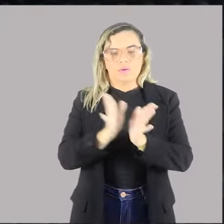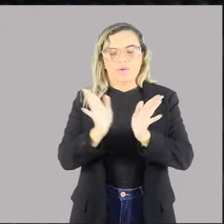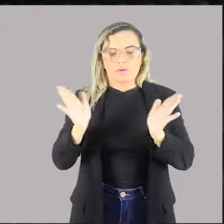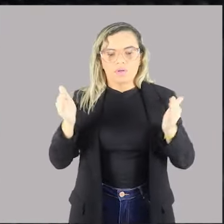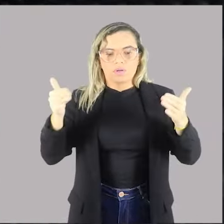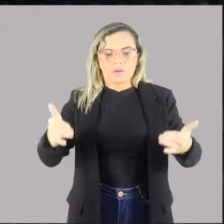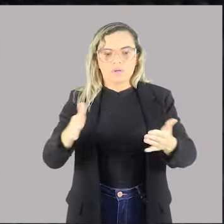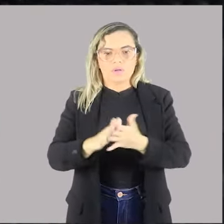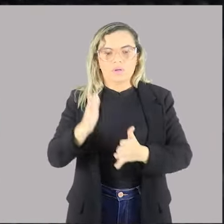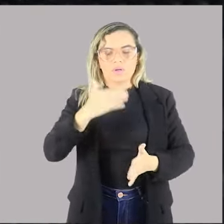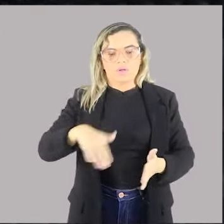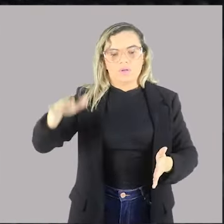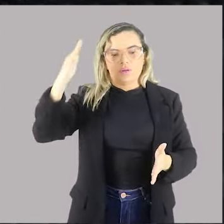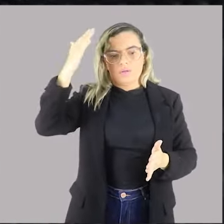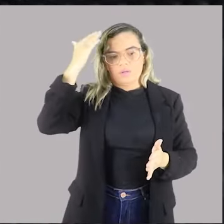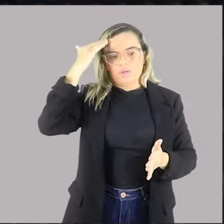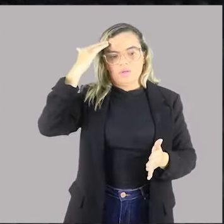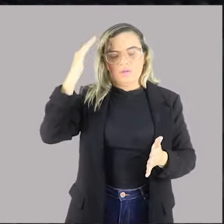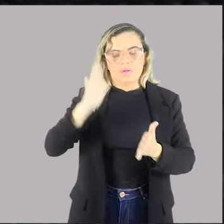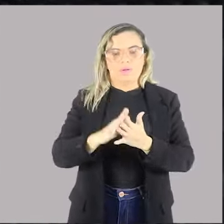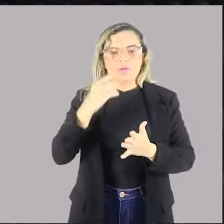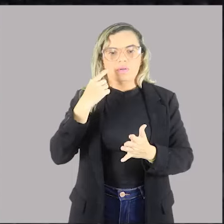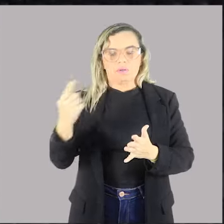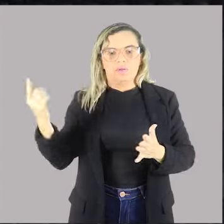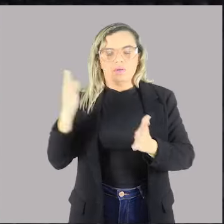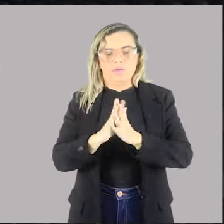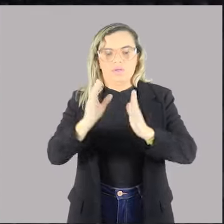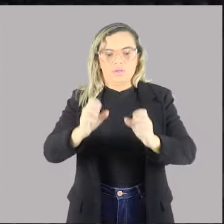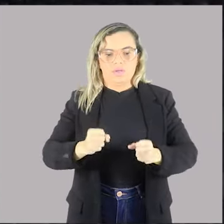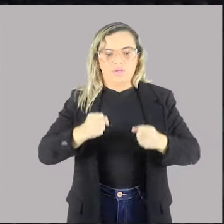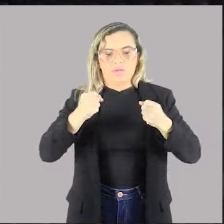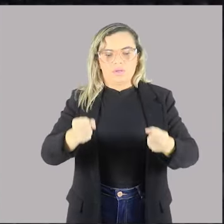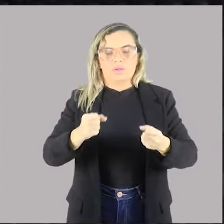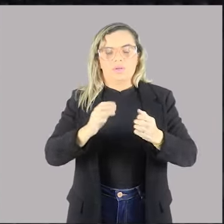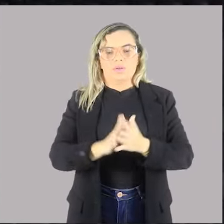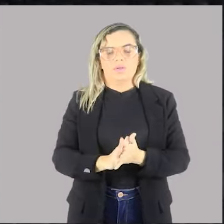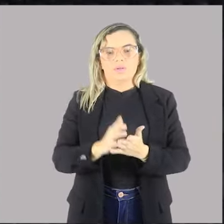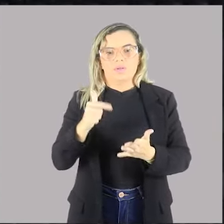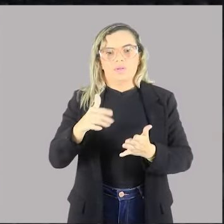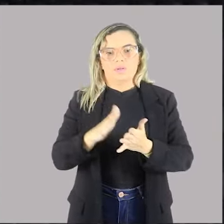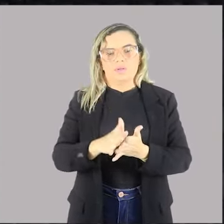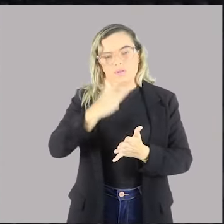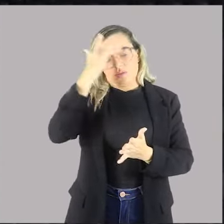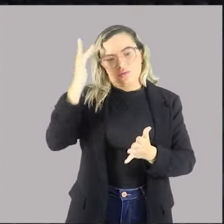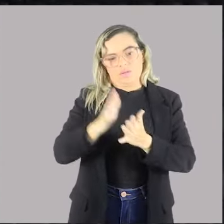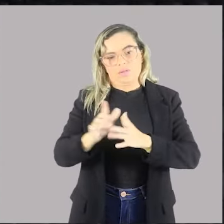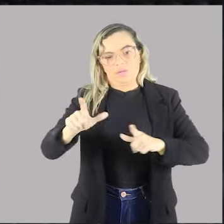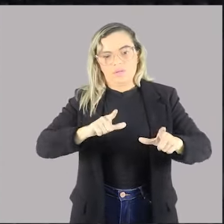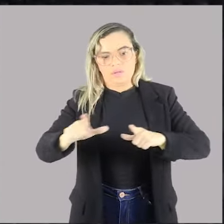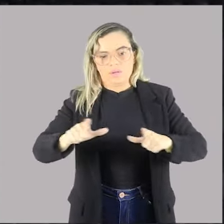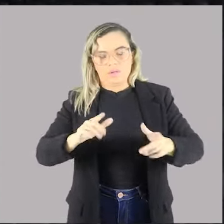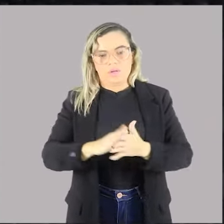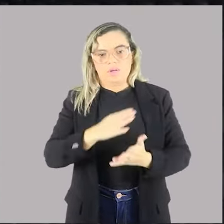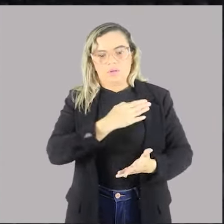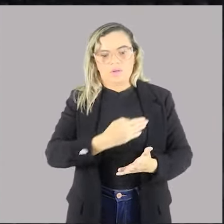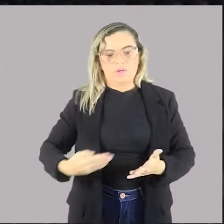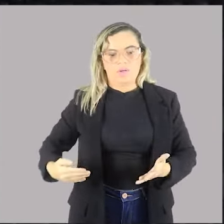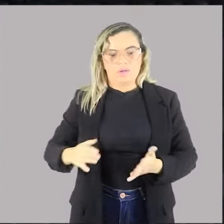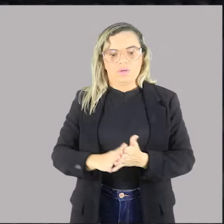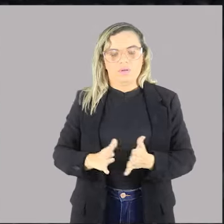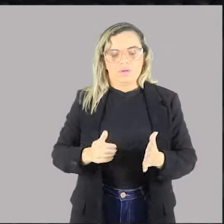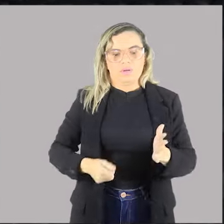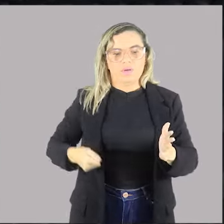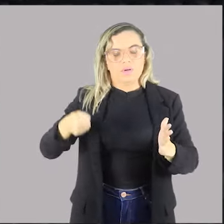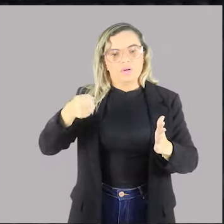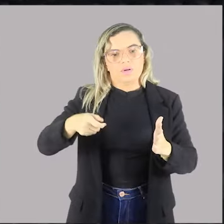compreender que esses poderes dos agentes administrativos são poder dever, ou seja,